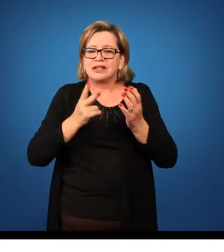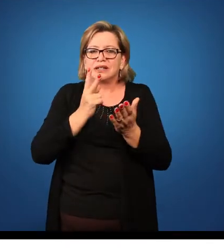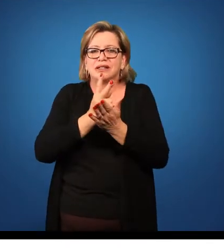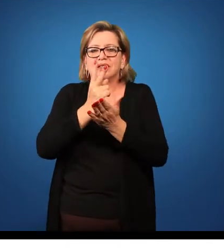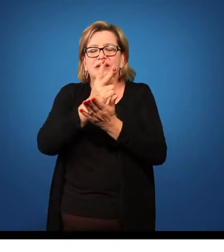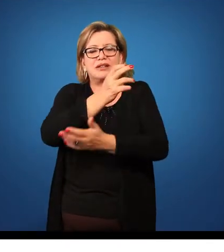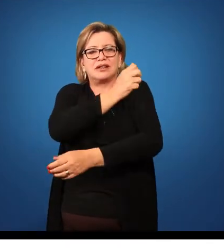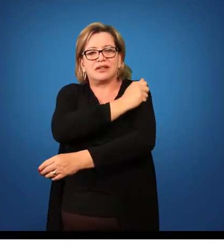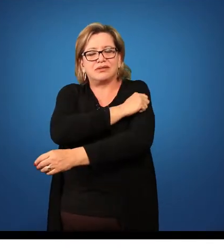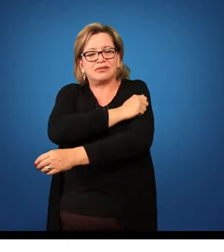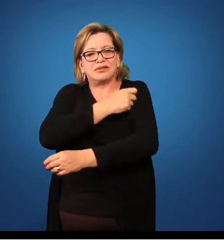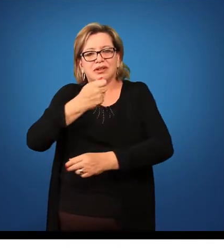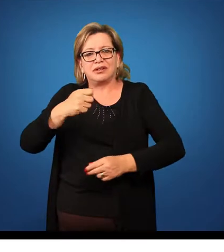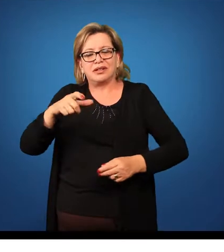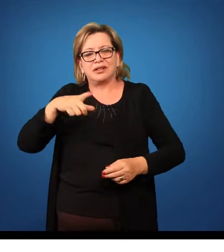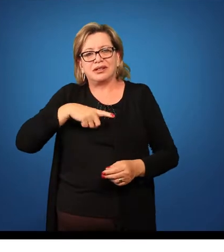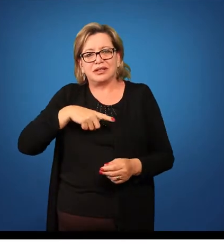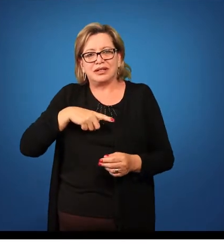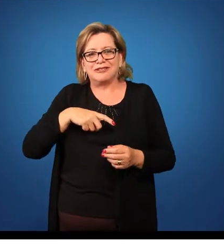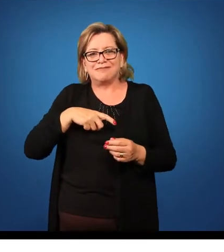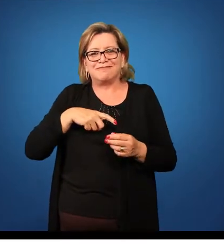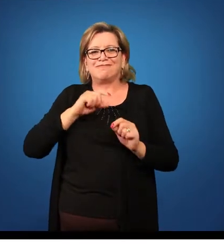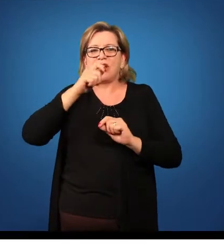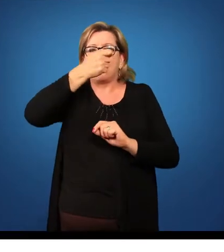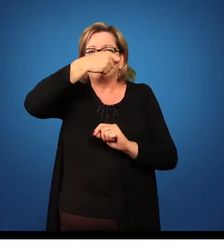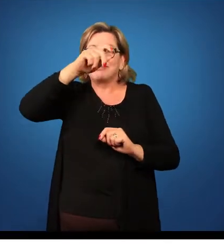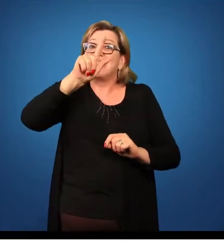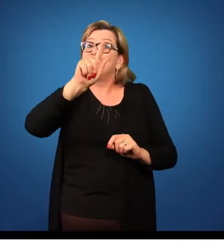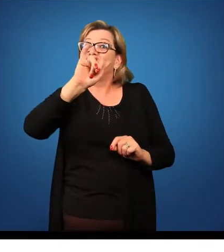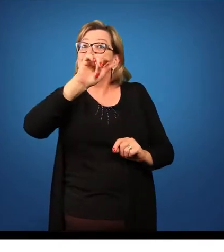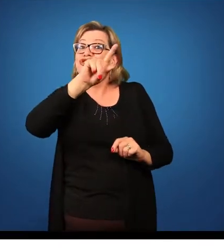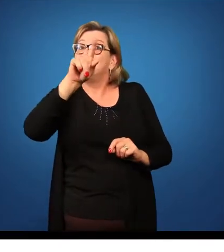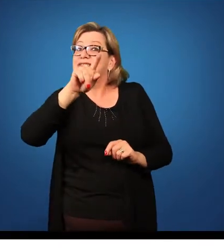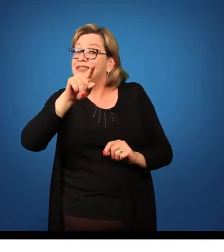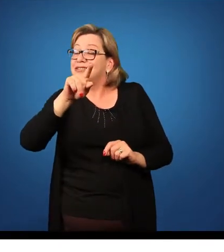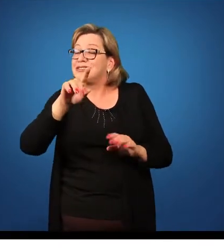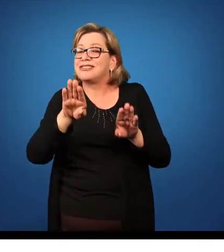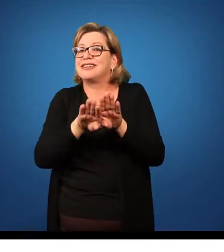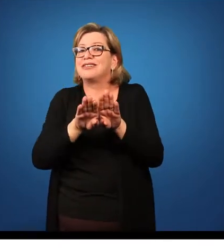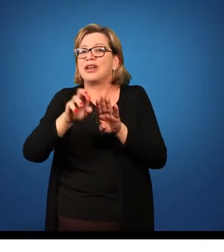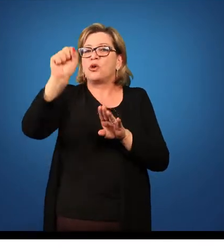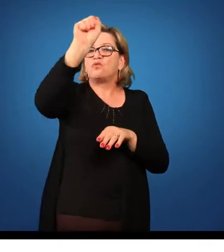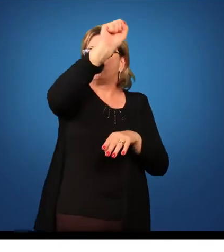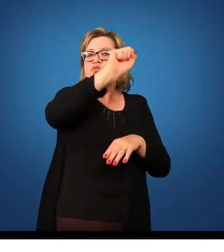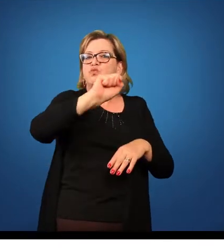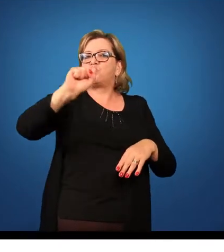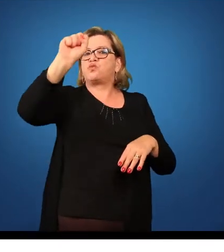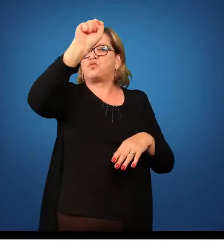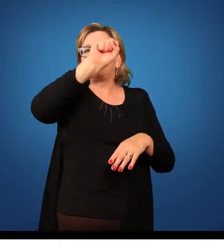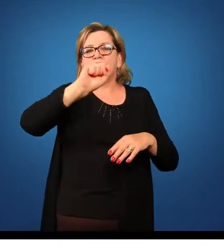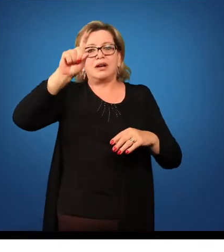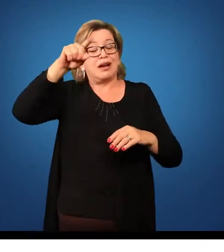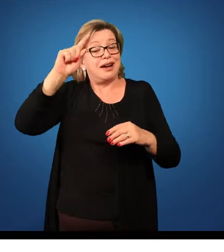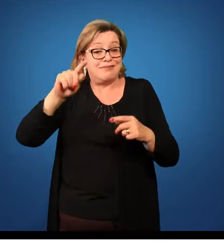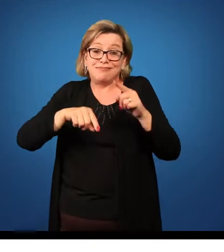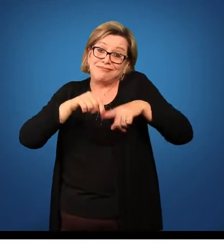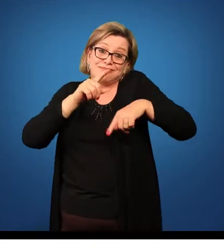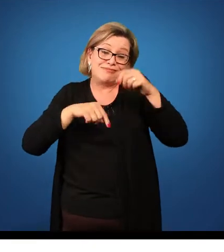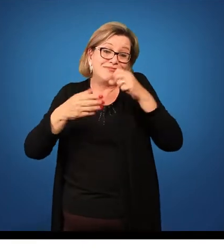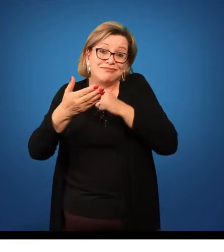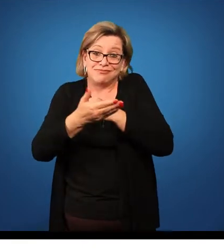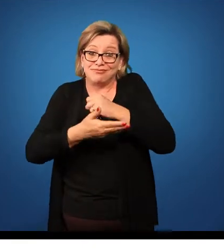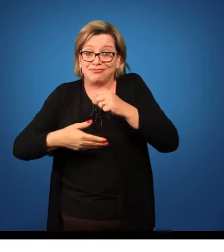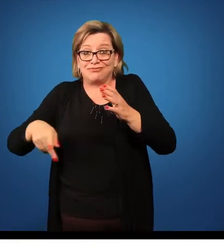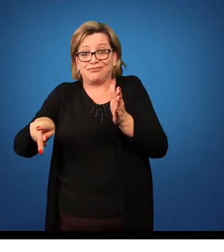acadêmico, todo professor deve ter. Giz e apagador. Então leve o seu giz e seu apagador. Isso é a ferramenta básica de um